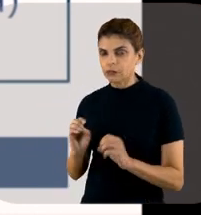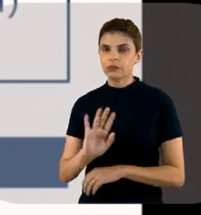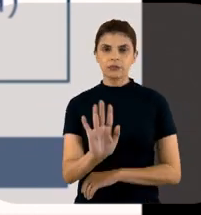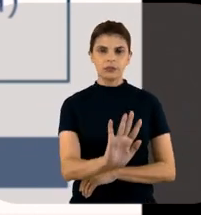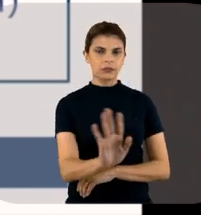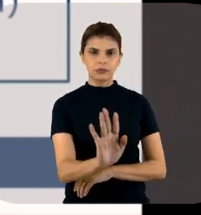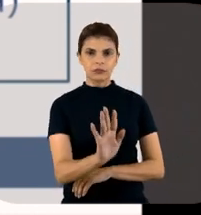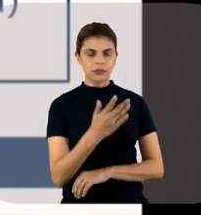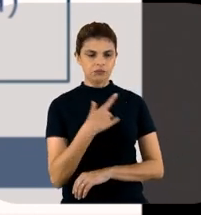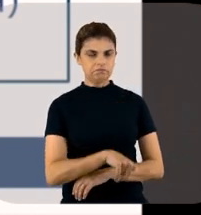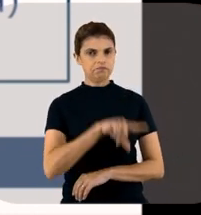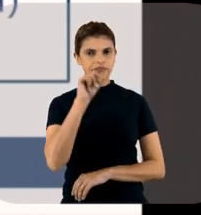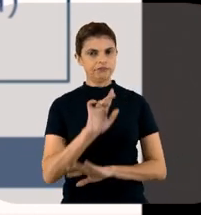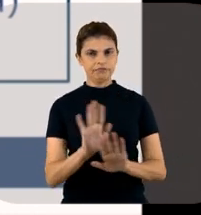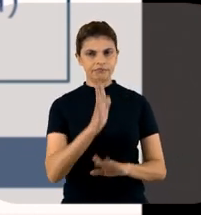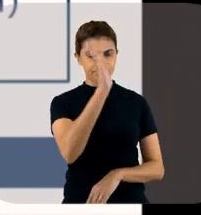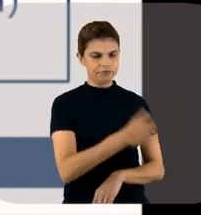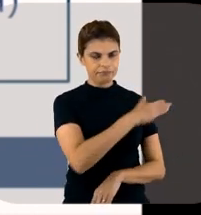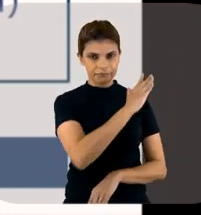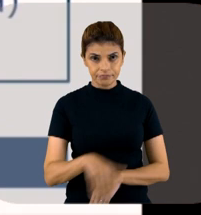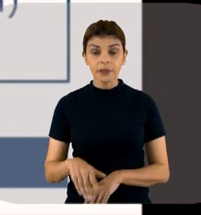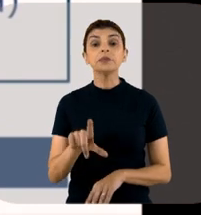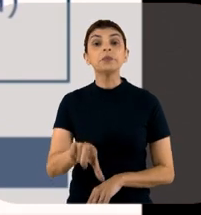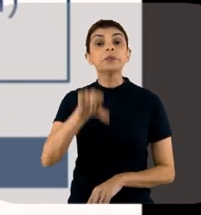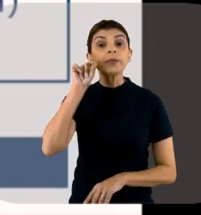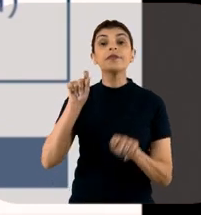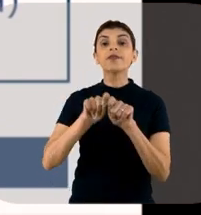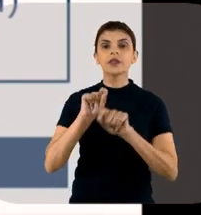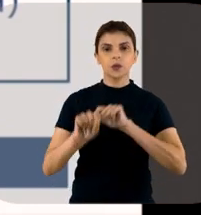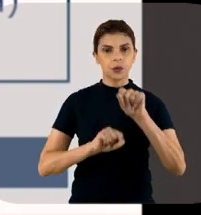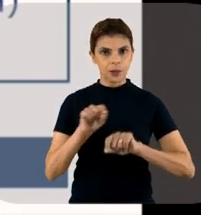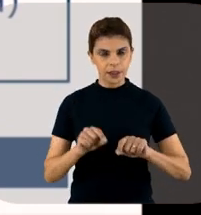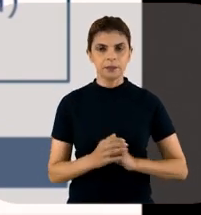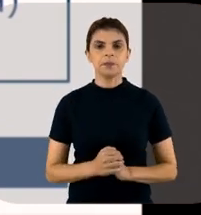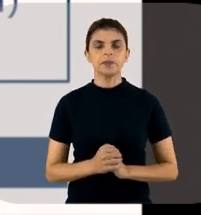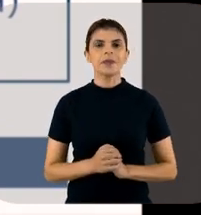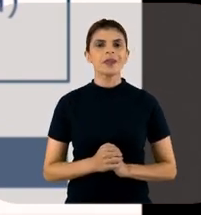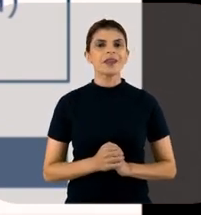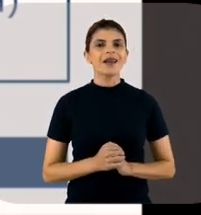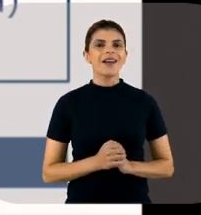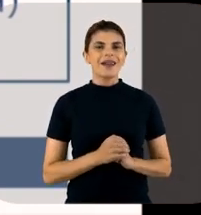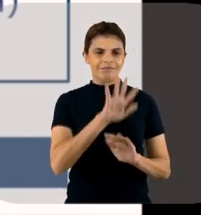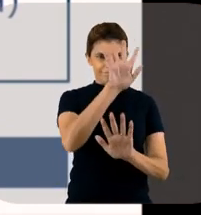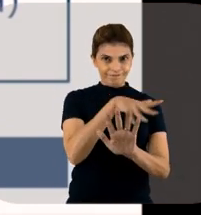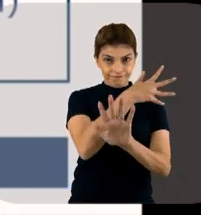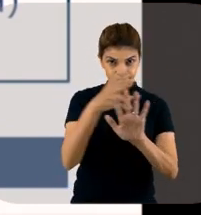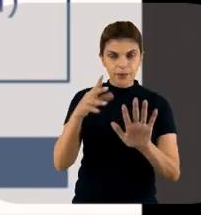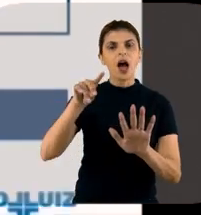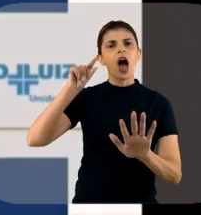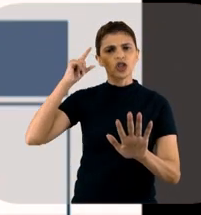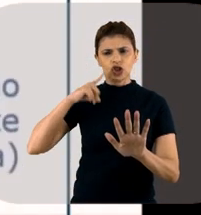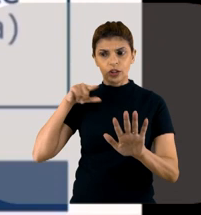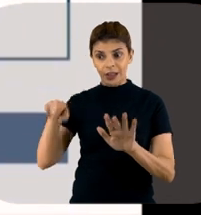A gente optou por não fazer isso. O que a gente optou por fazer? hoje, o antigo, a gente tinha